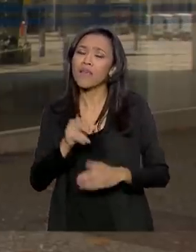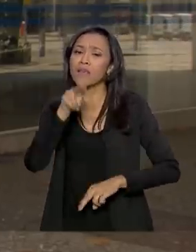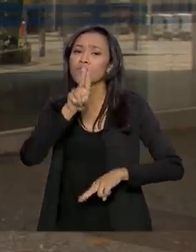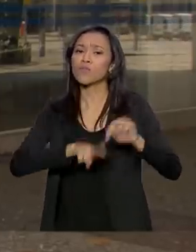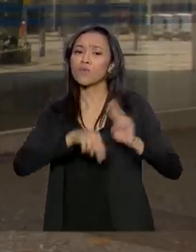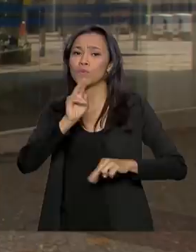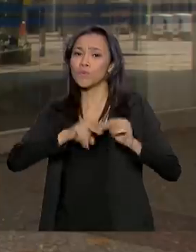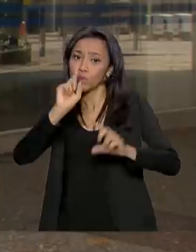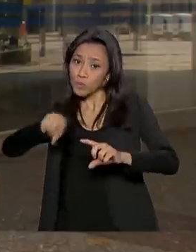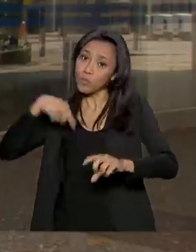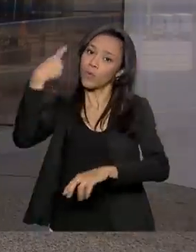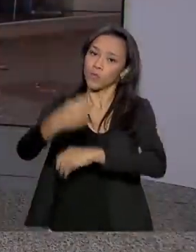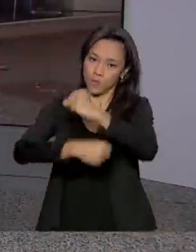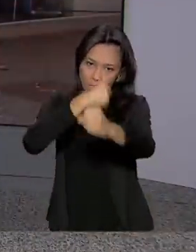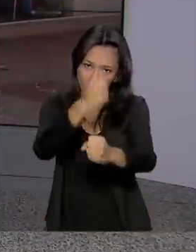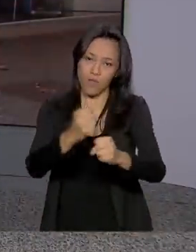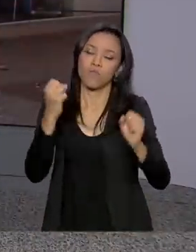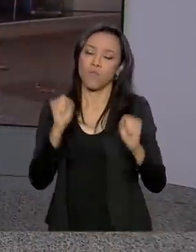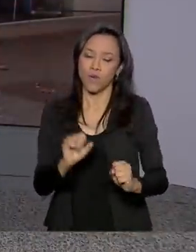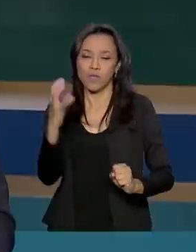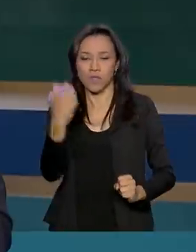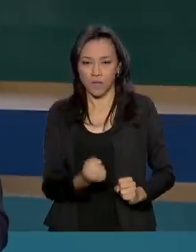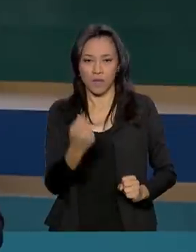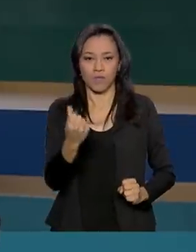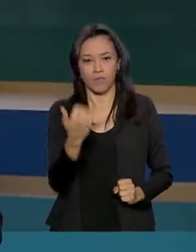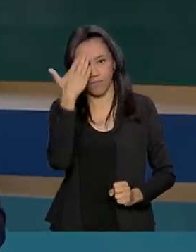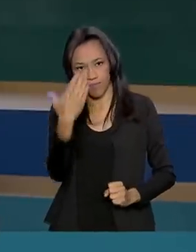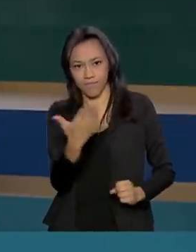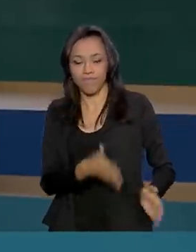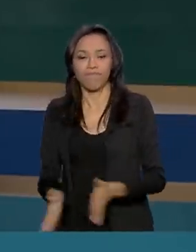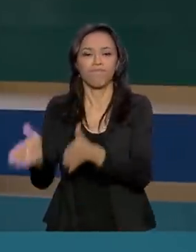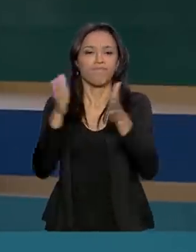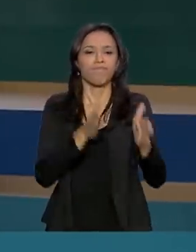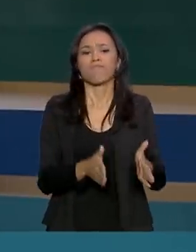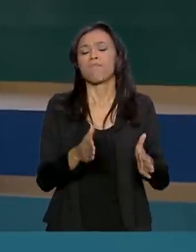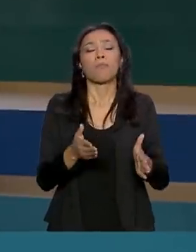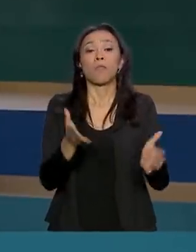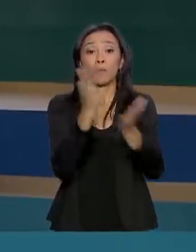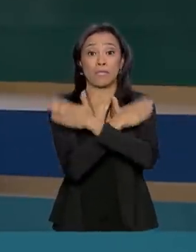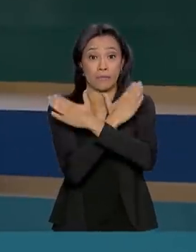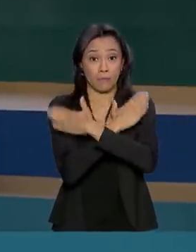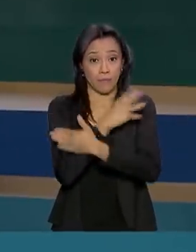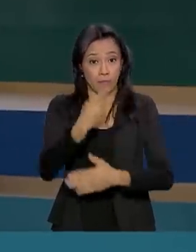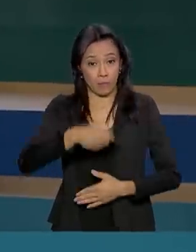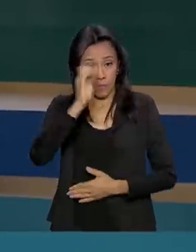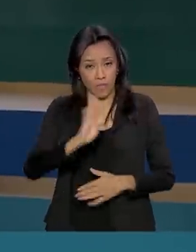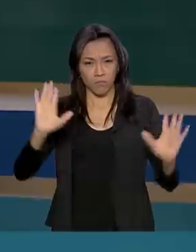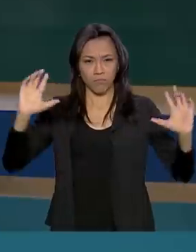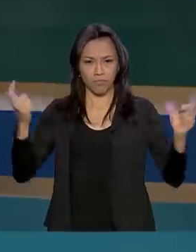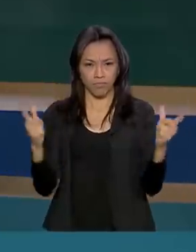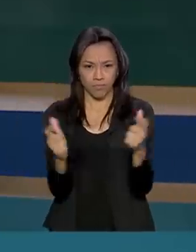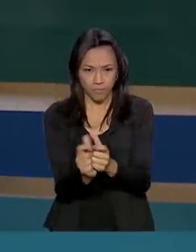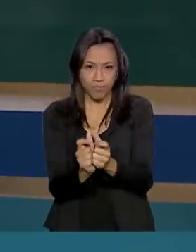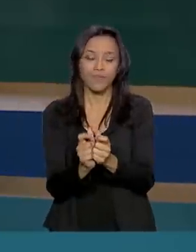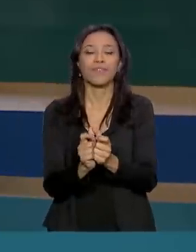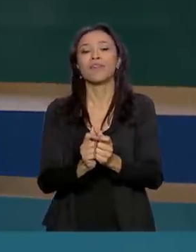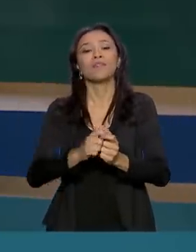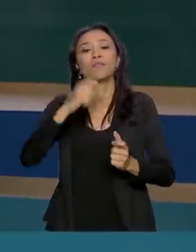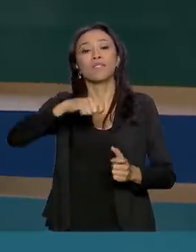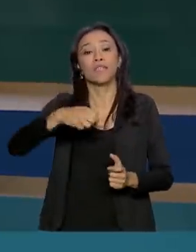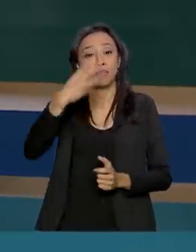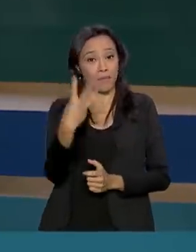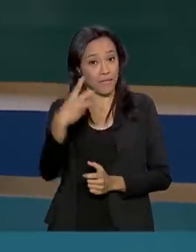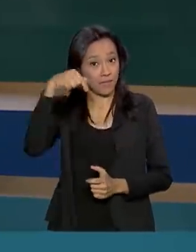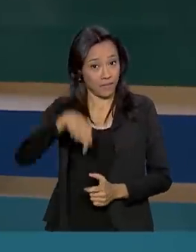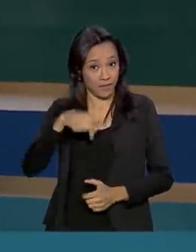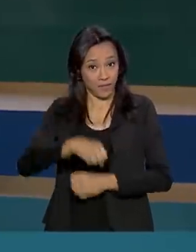Renata. Obrigada pelas informações, Tiago. A taxa de desemprego no país caiu no segundo trimestre deste ano, de acordo com o